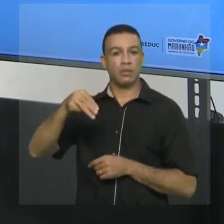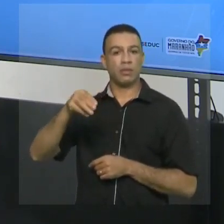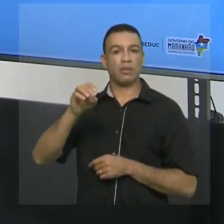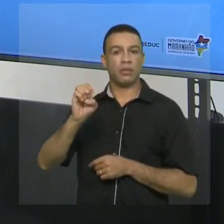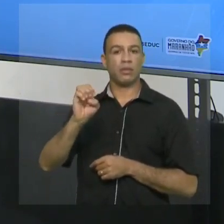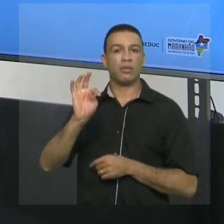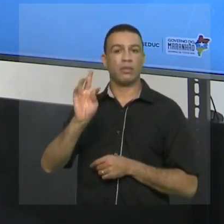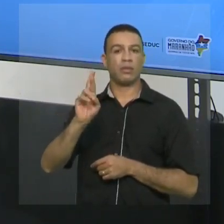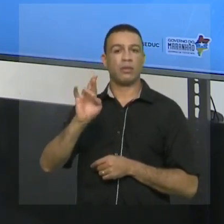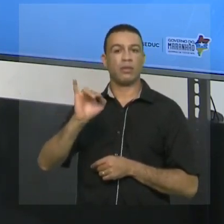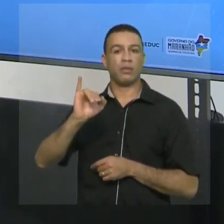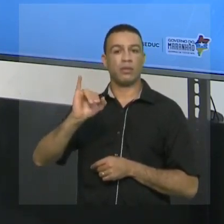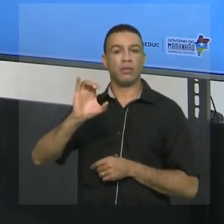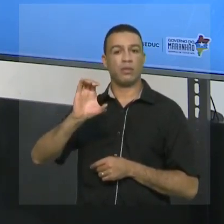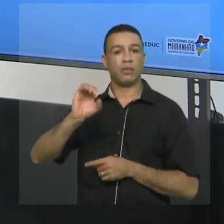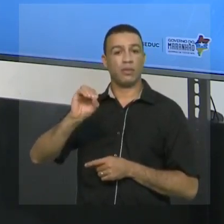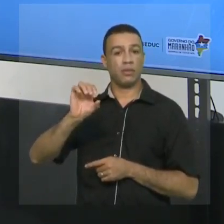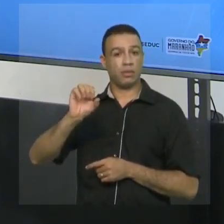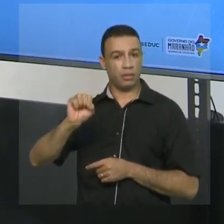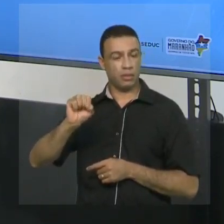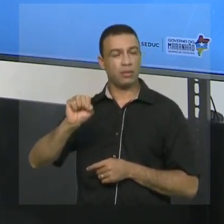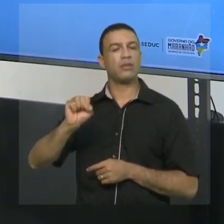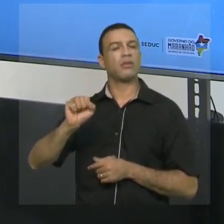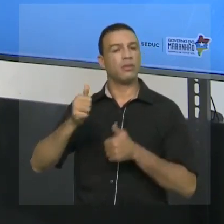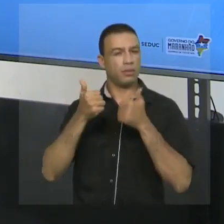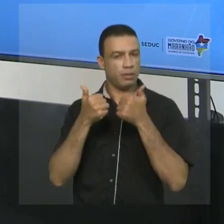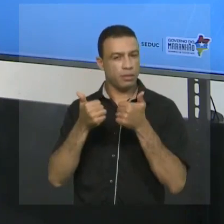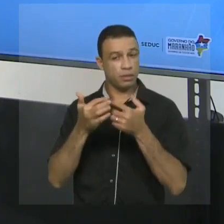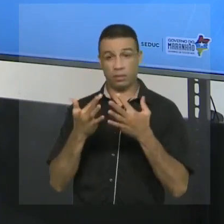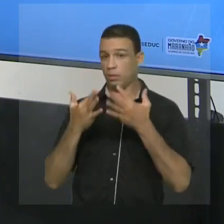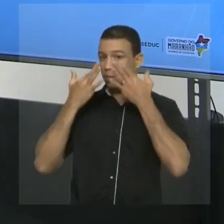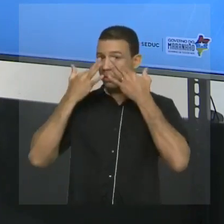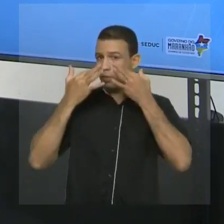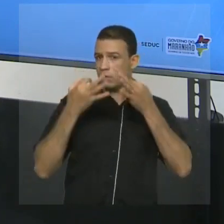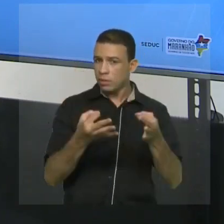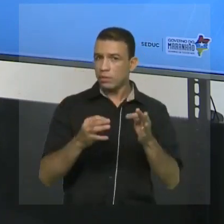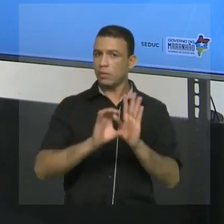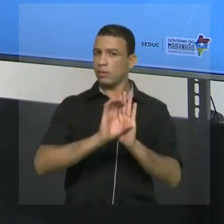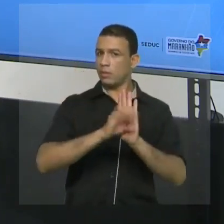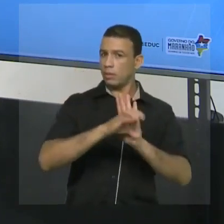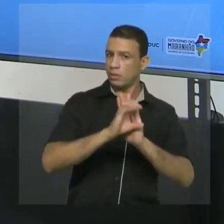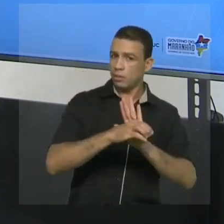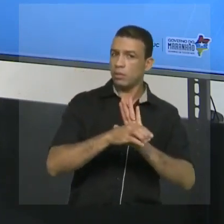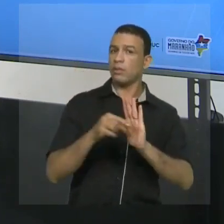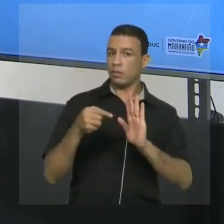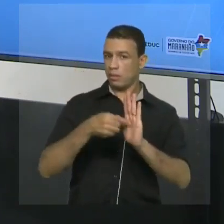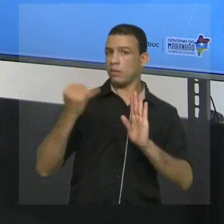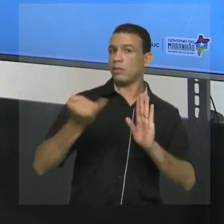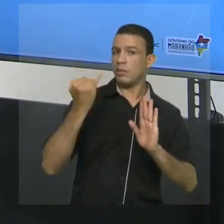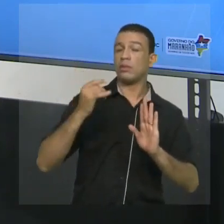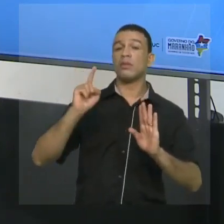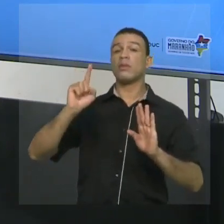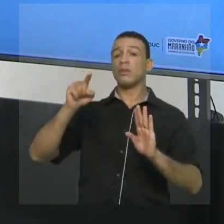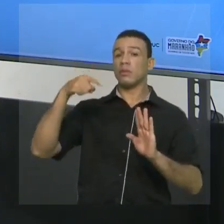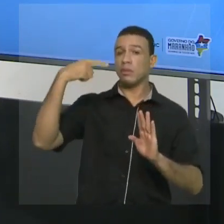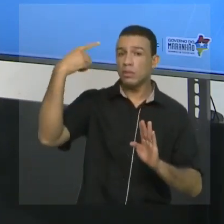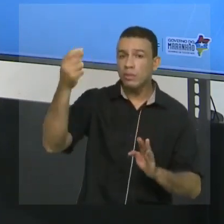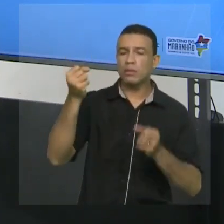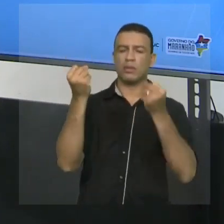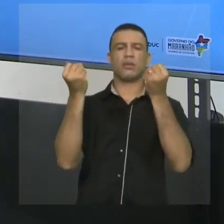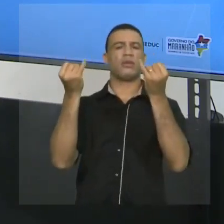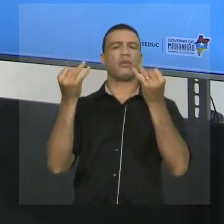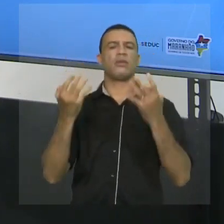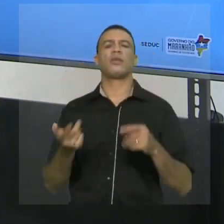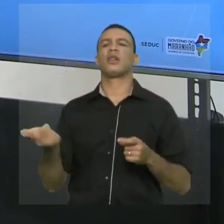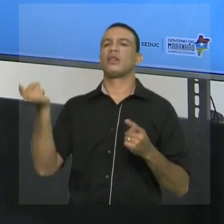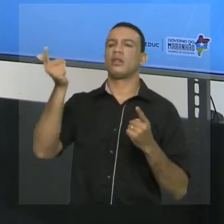presta bastante atenção nessas definições, nesses conceitos, porque mais na frente a gente vai falar deles de maneira natural e aí eu